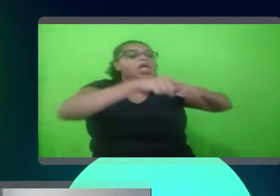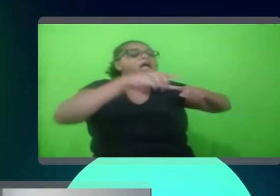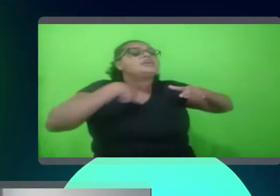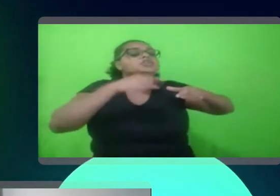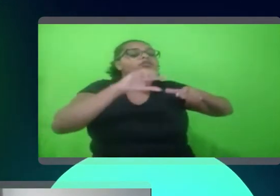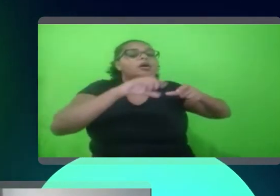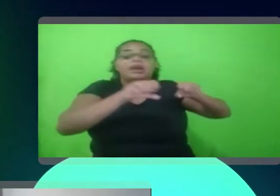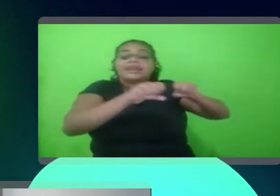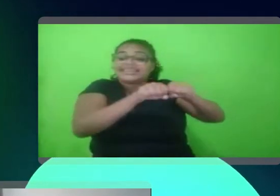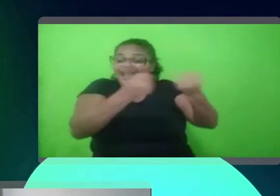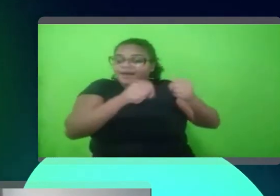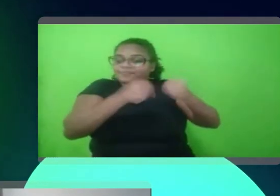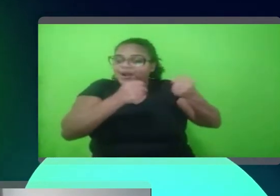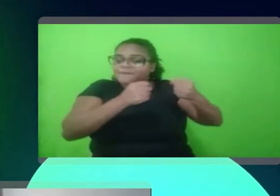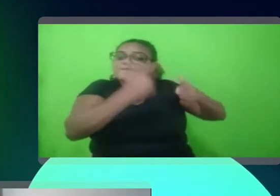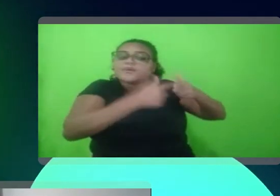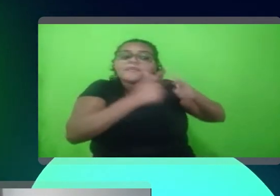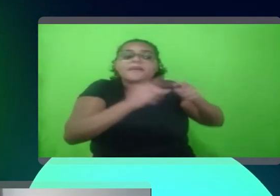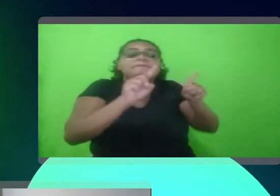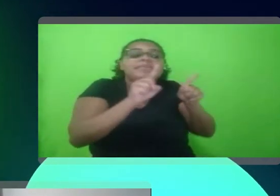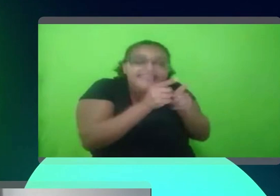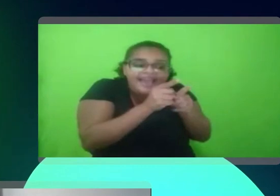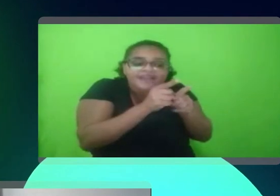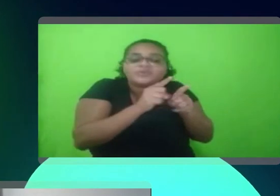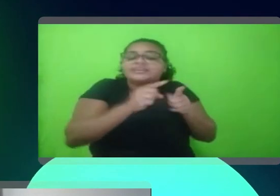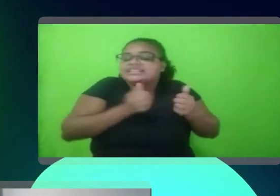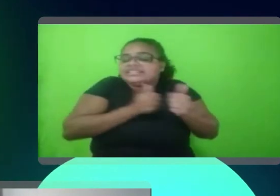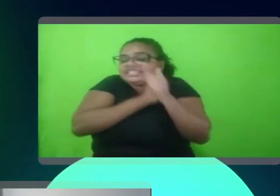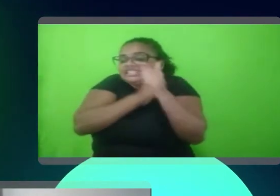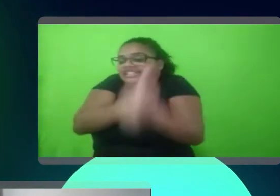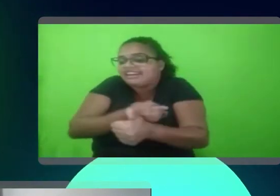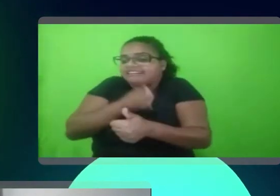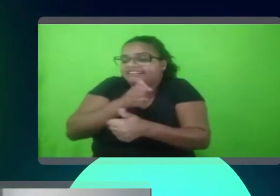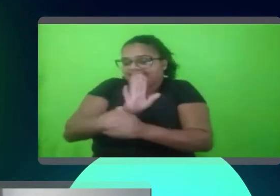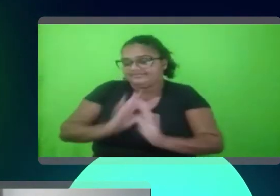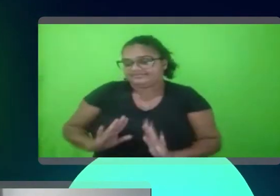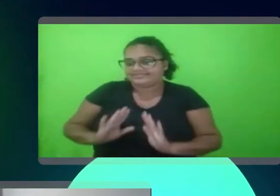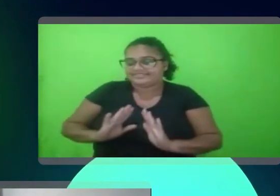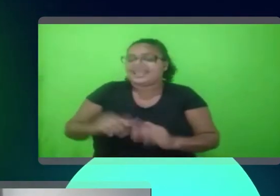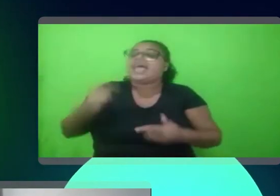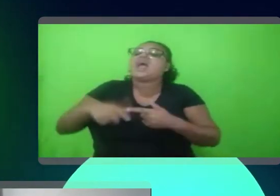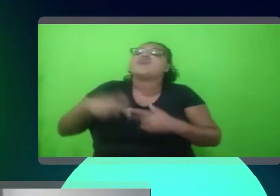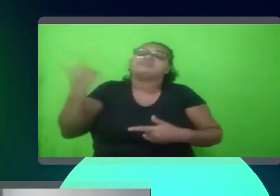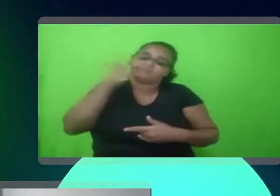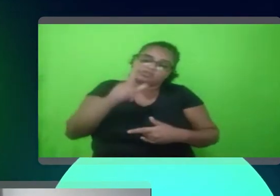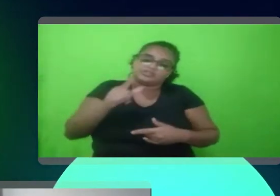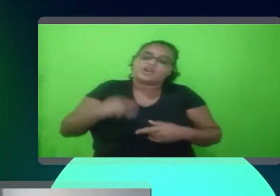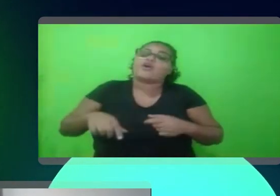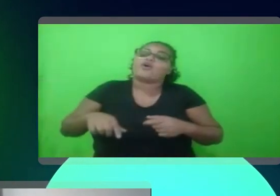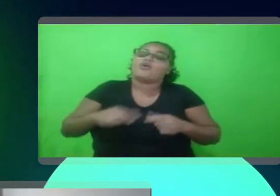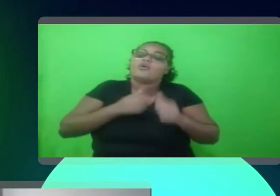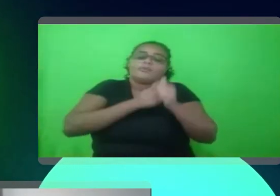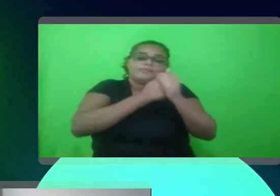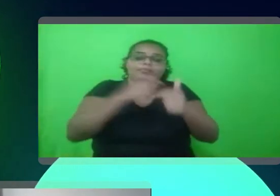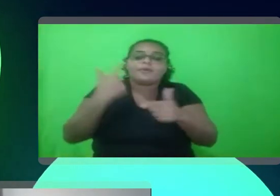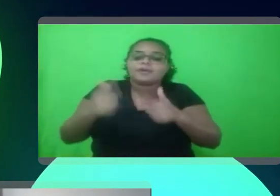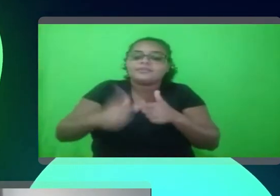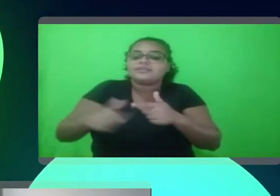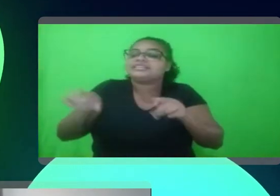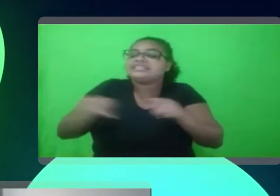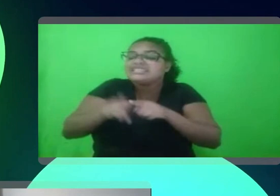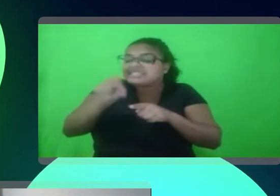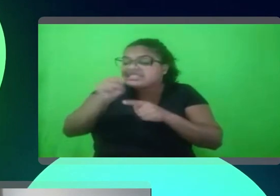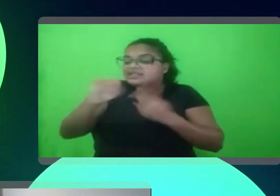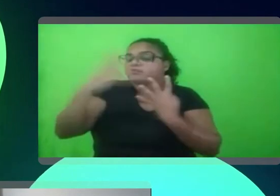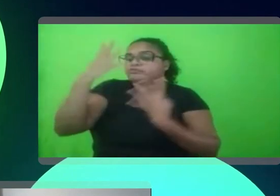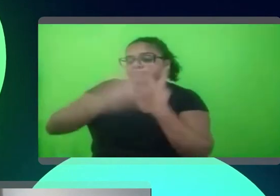pequenos, resolva esses problemas pequenos e siga em frente, é resolvendo os problemas pequenos que você resolve o problema maior, se não o